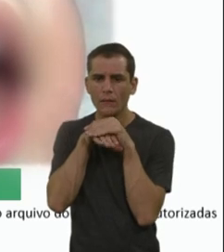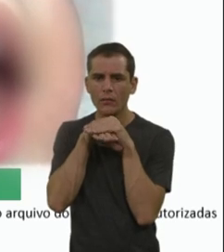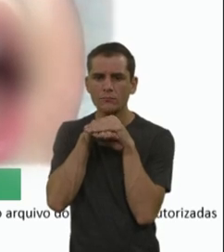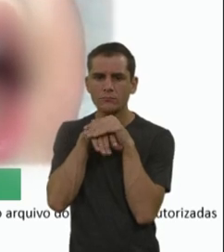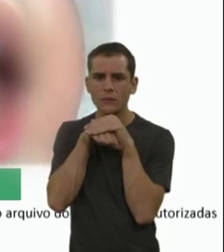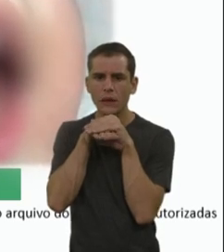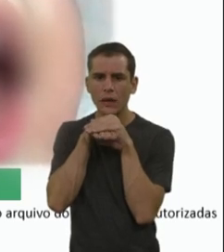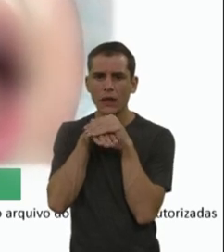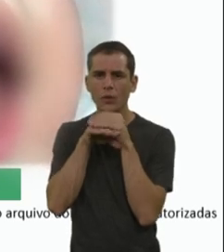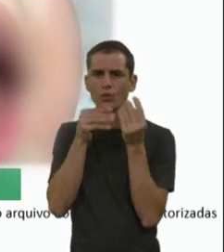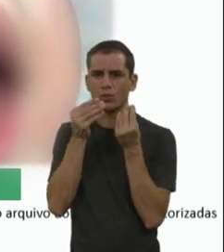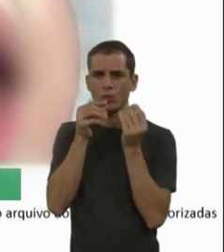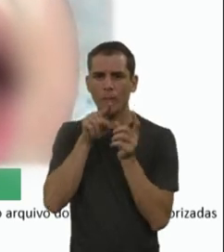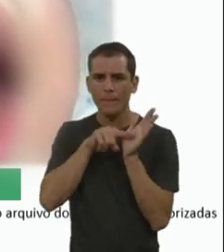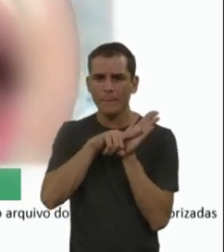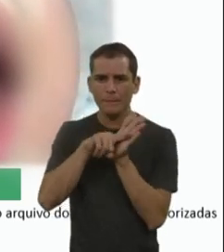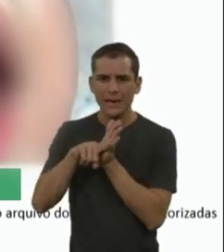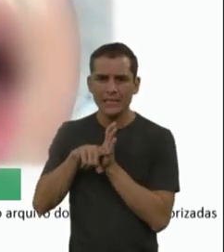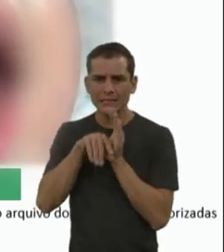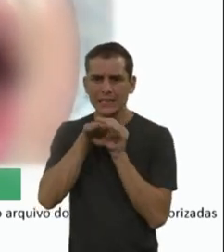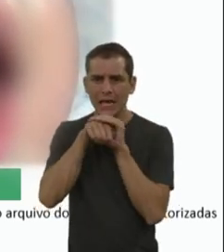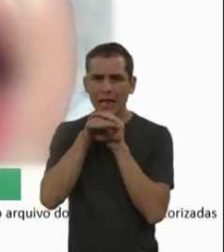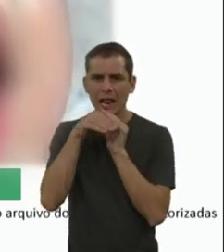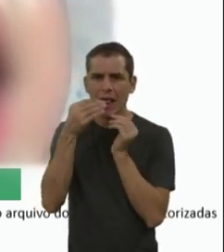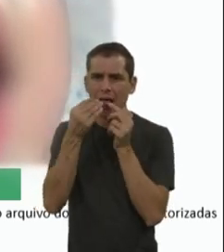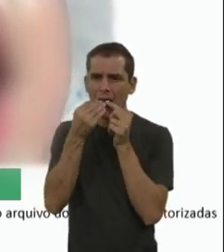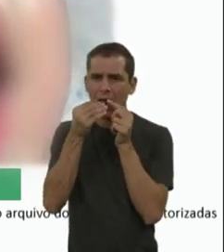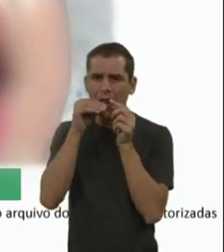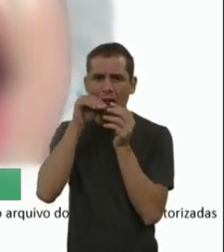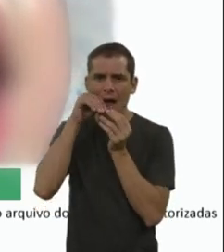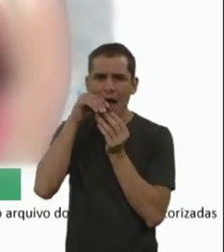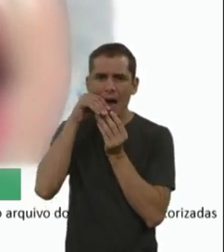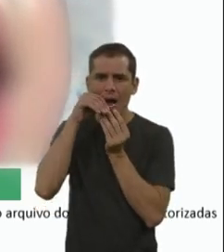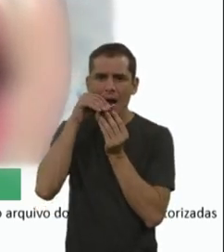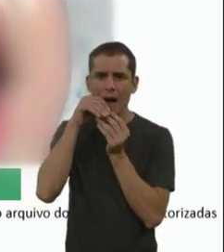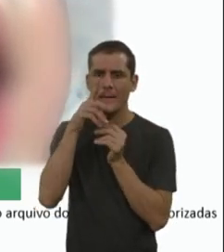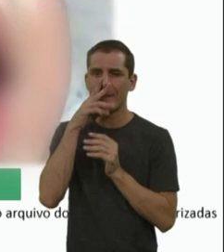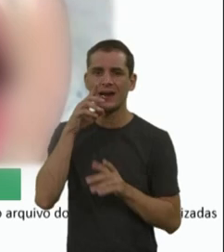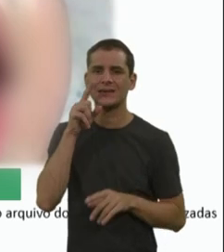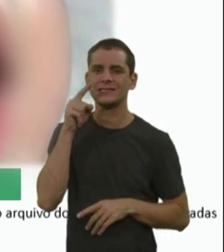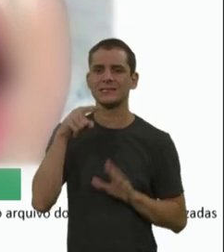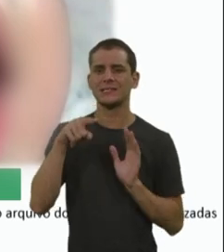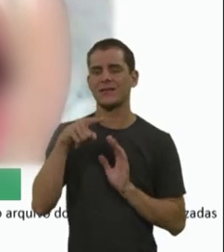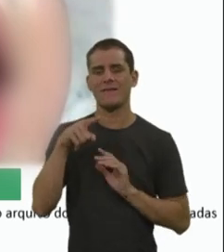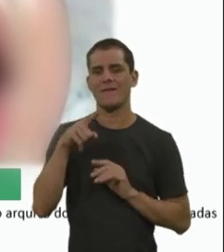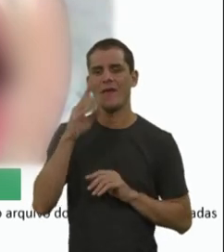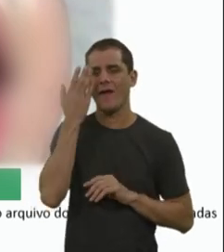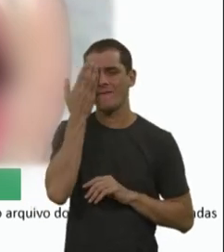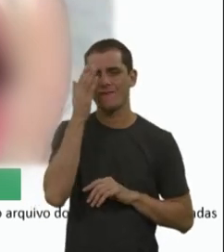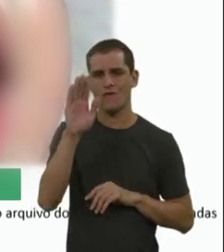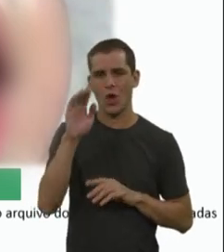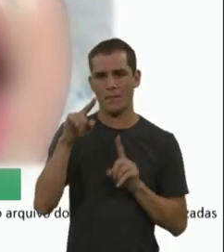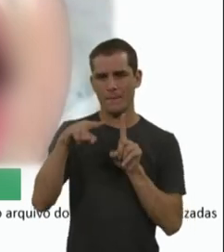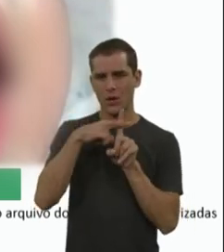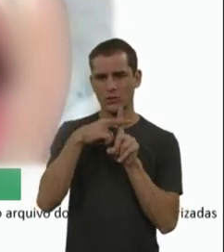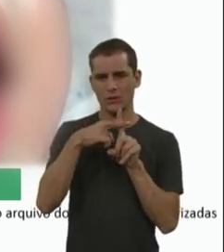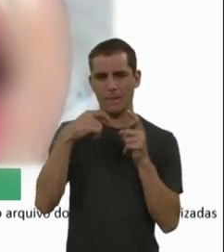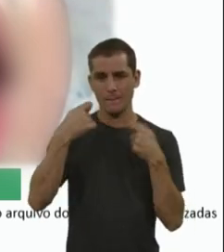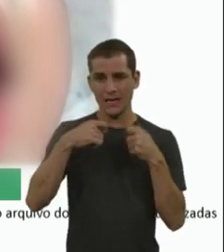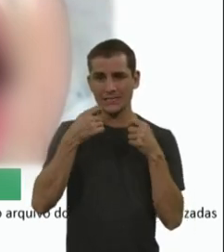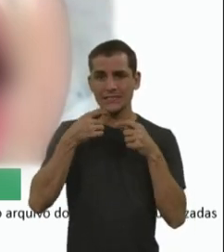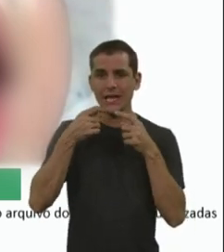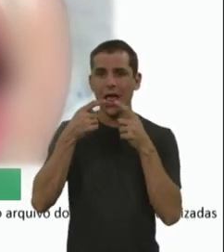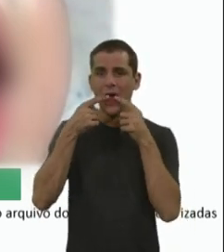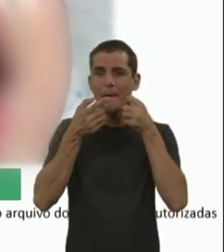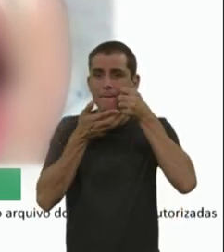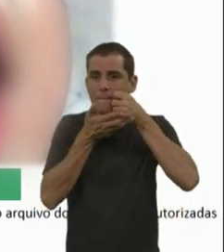fasciculação de língua na ponta da língua, isso dá muito falso positivo, sempre a gente deve olhar mais na base. Então,